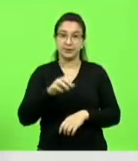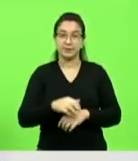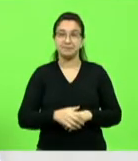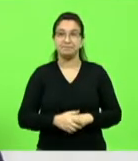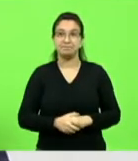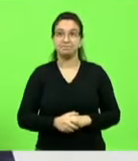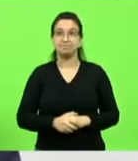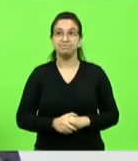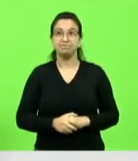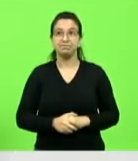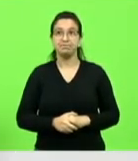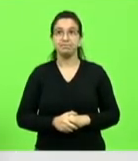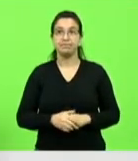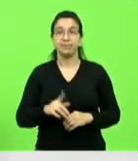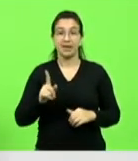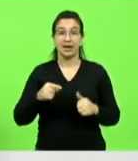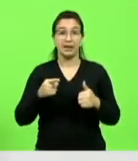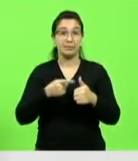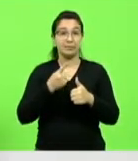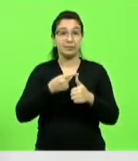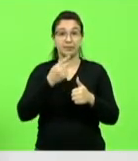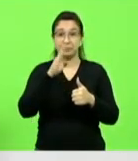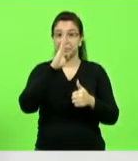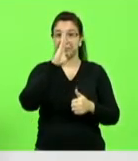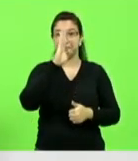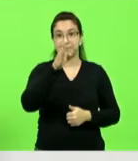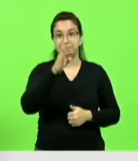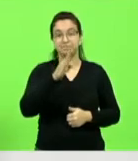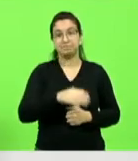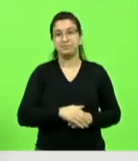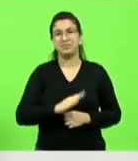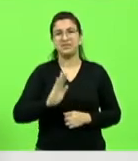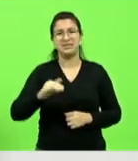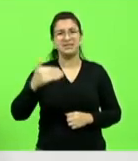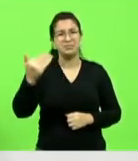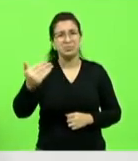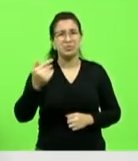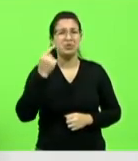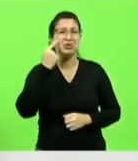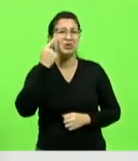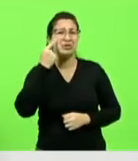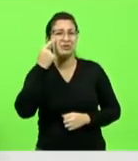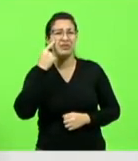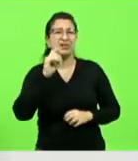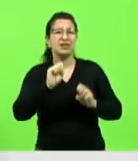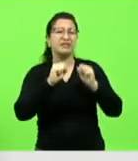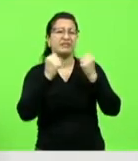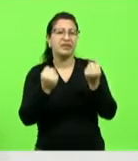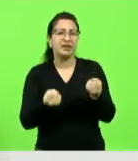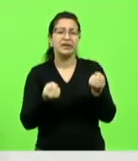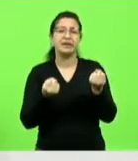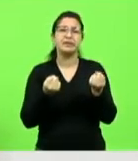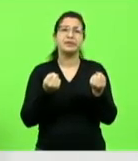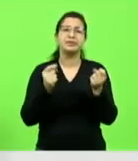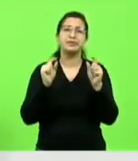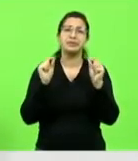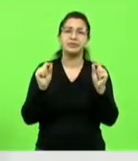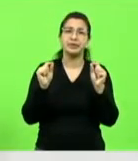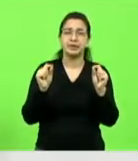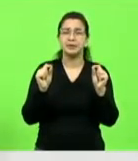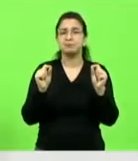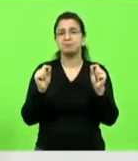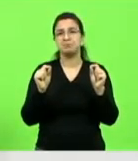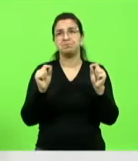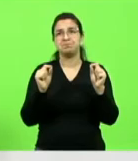Essa é a prioridade. Depois nós podemos fazer, defender e continuar, defendendo e